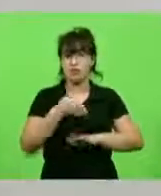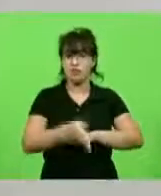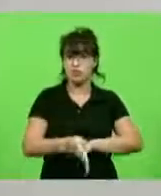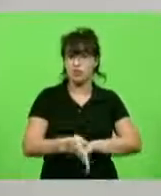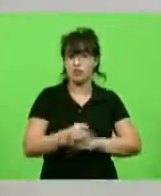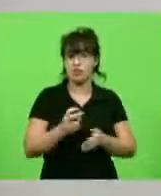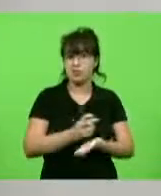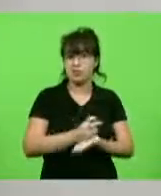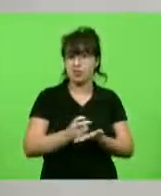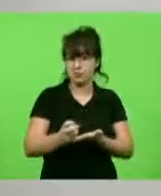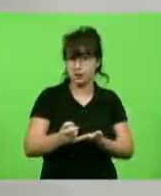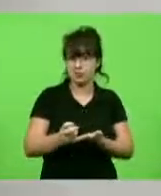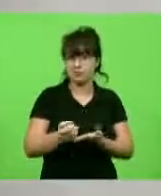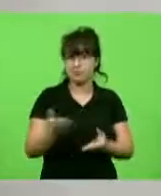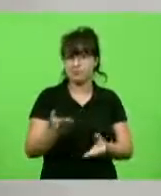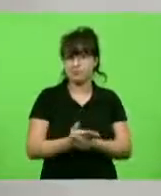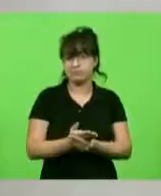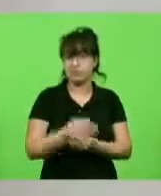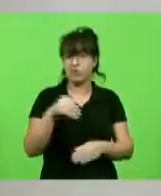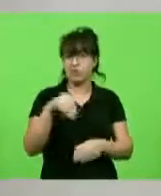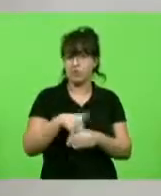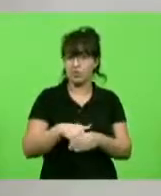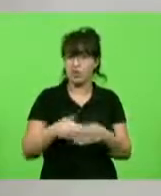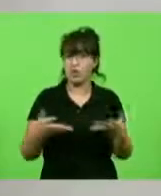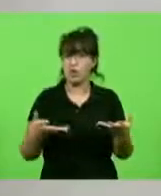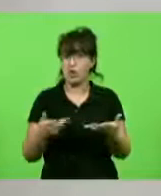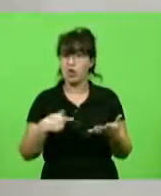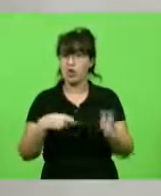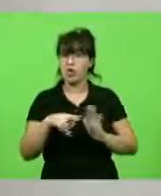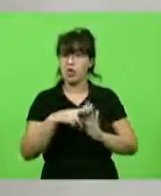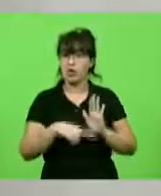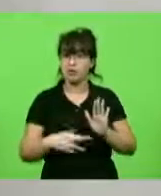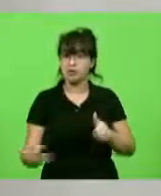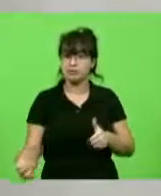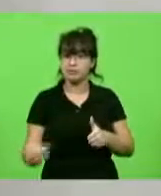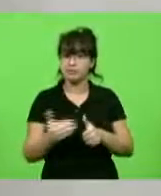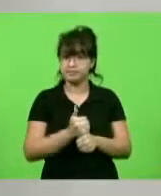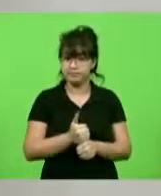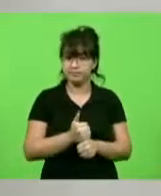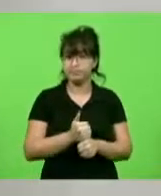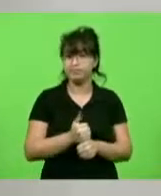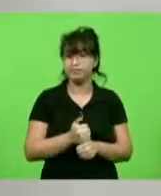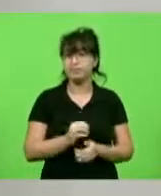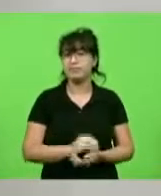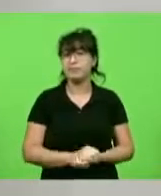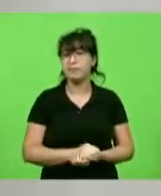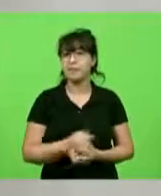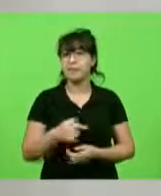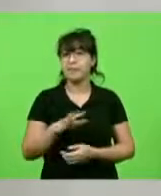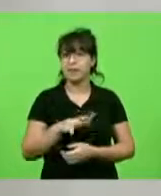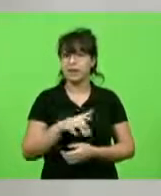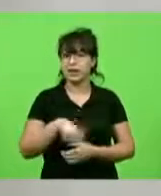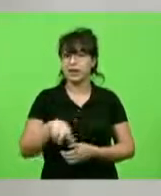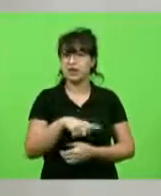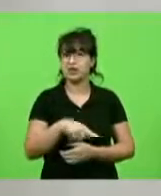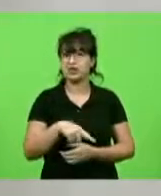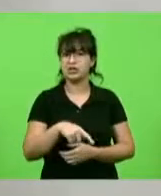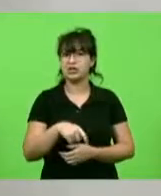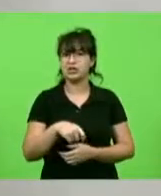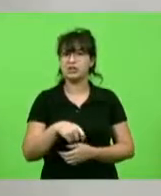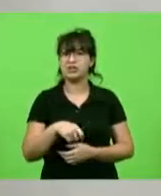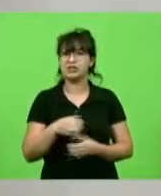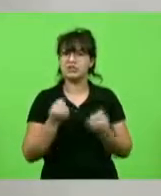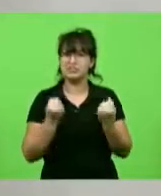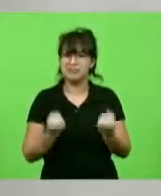impeachment, que foi votado recentemente, inclusive como relatora adjunta. E nós pesamos bastante a mão para falar do